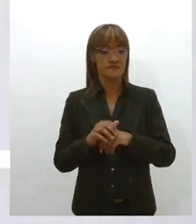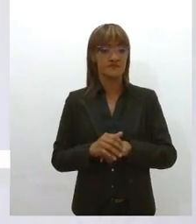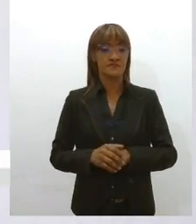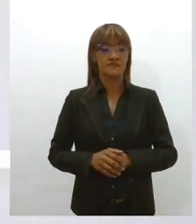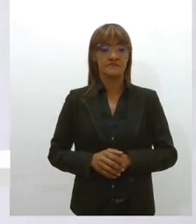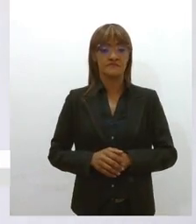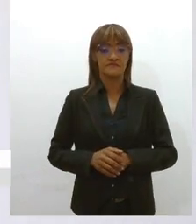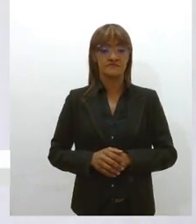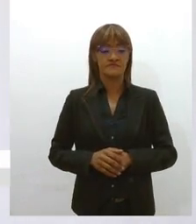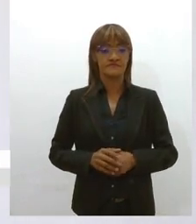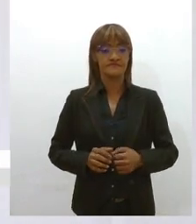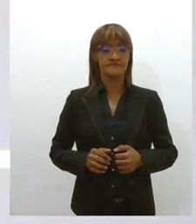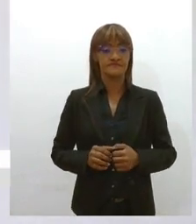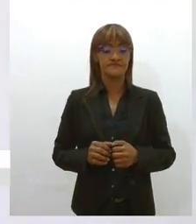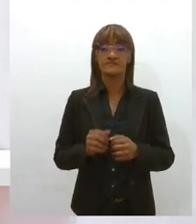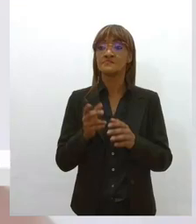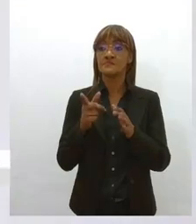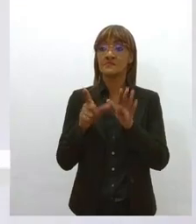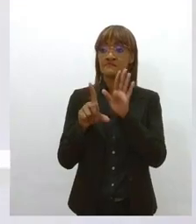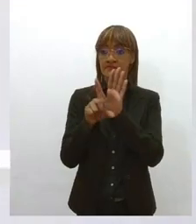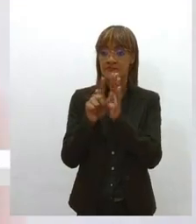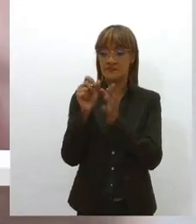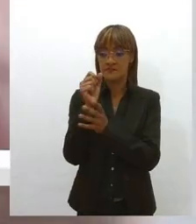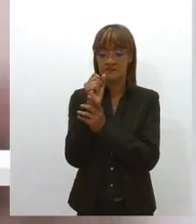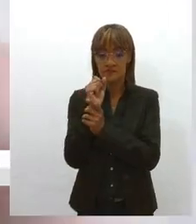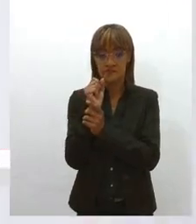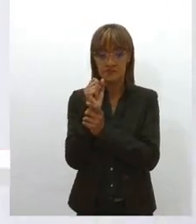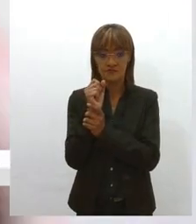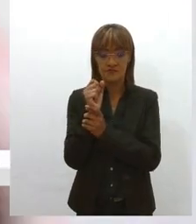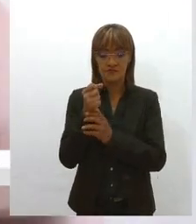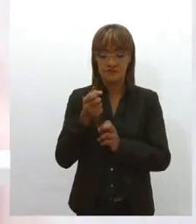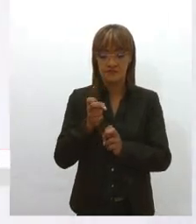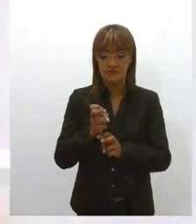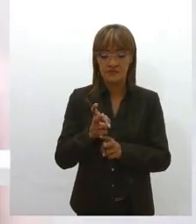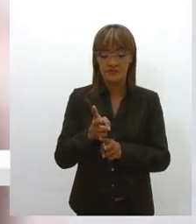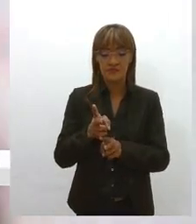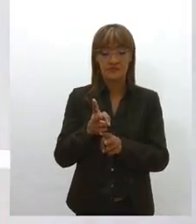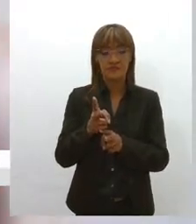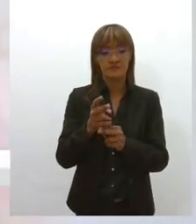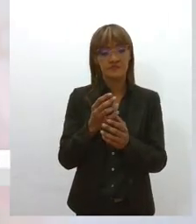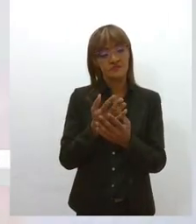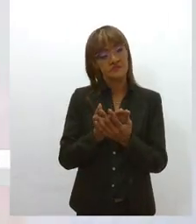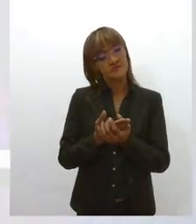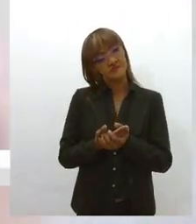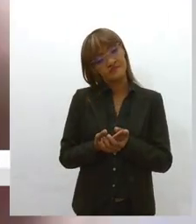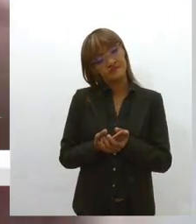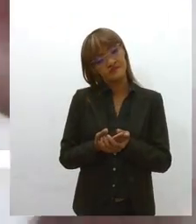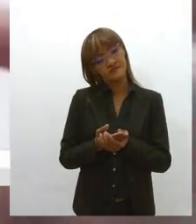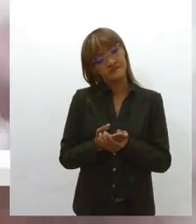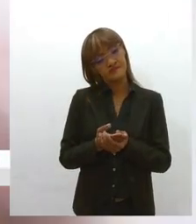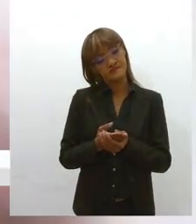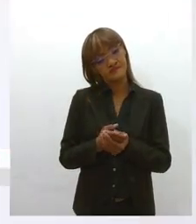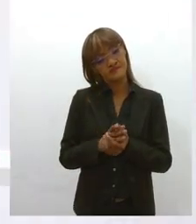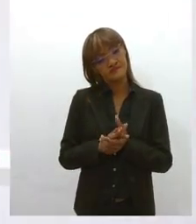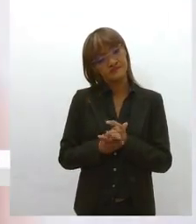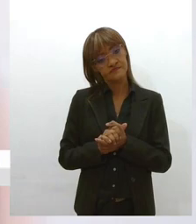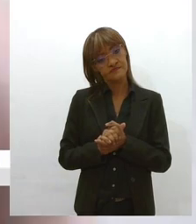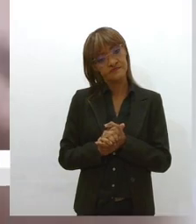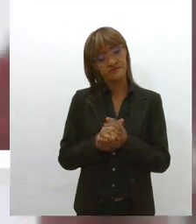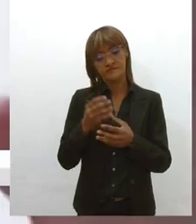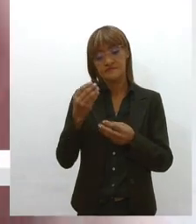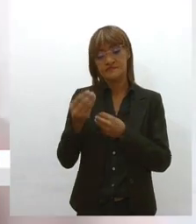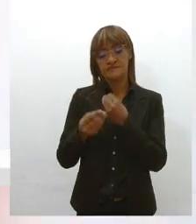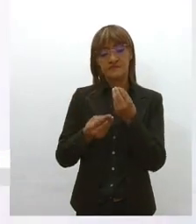dar seguimento a esse conjunto de de de desproteção, de